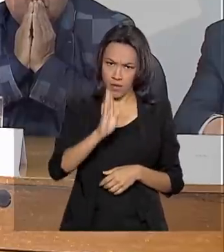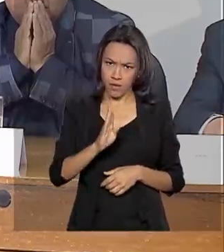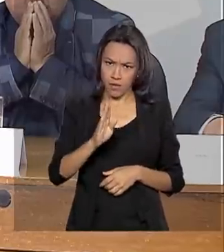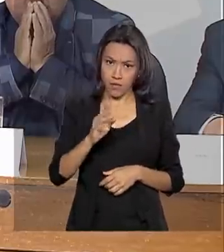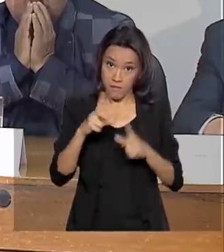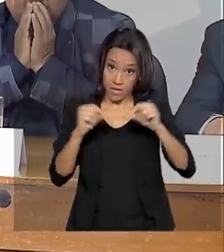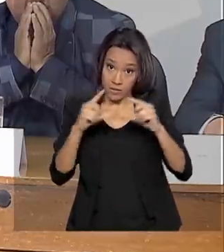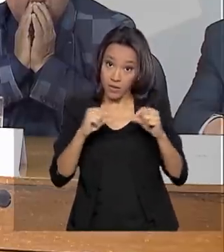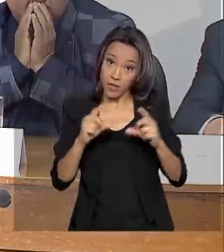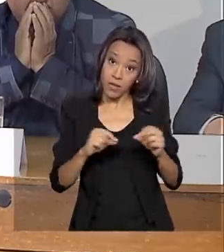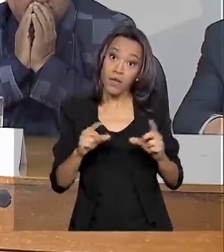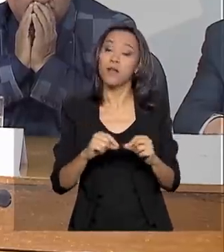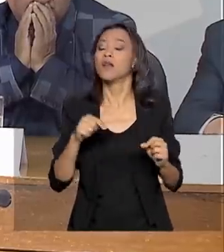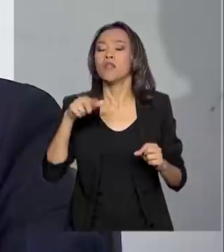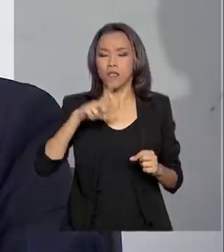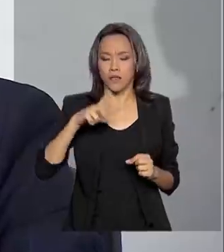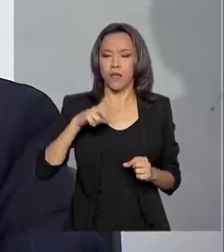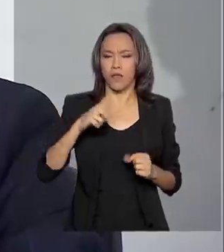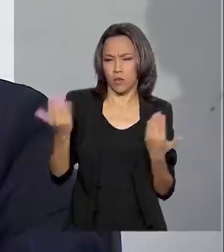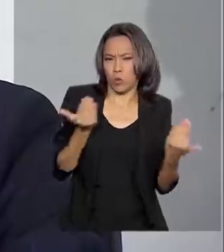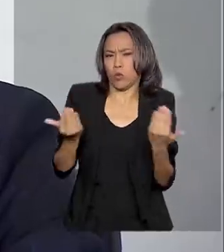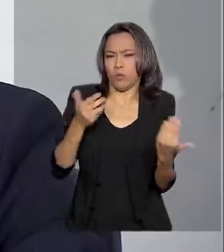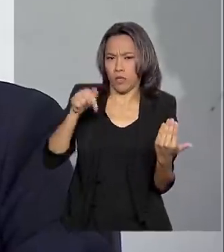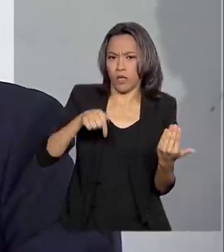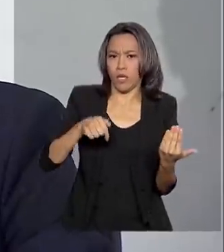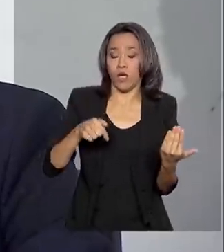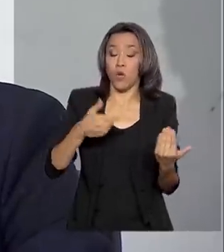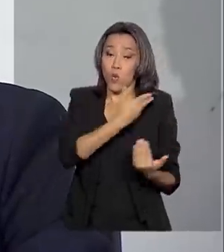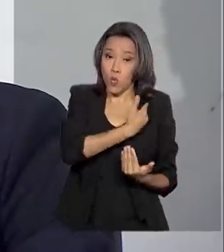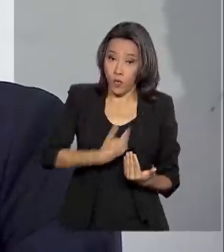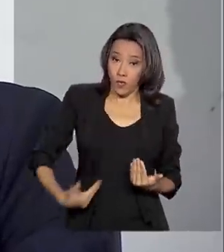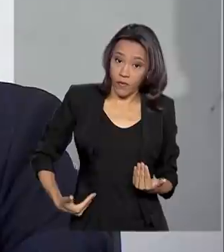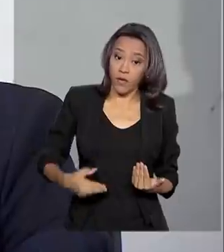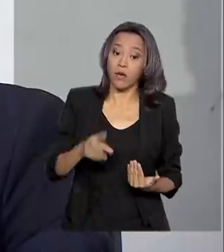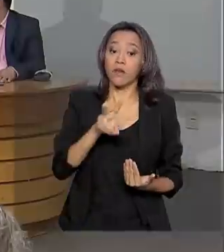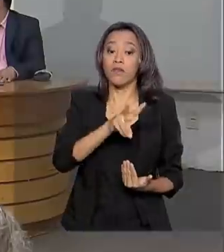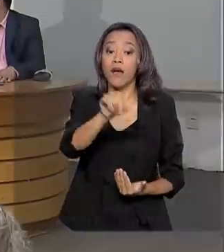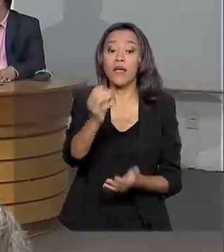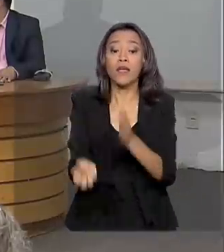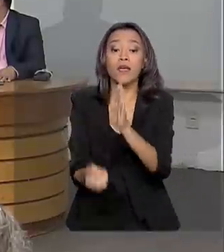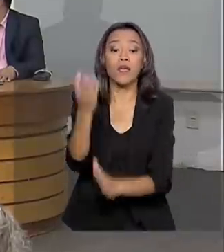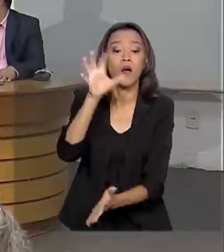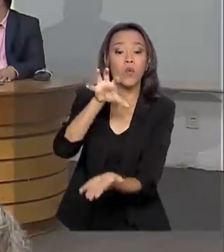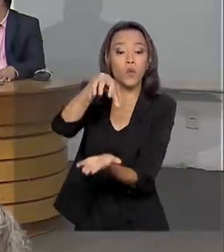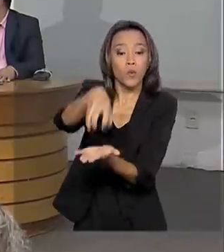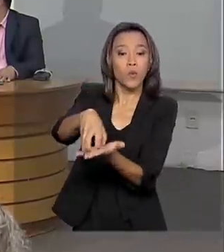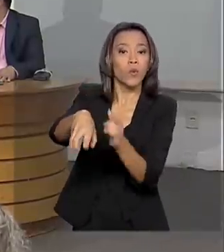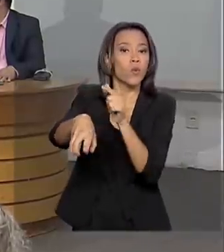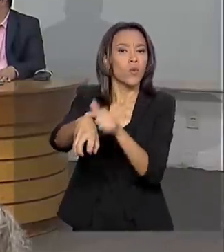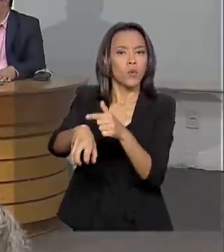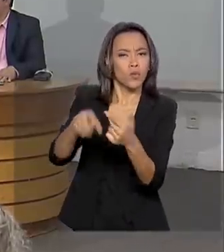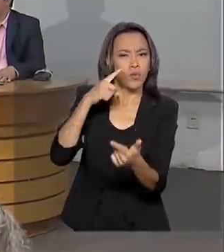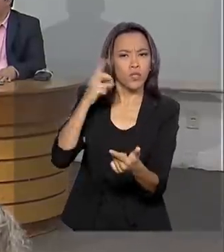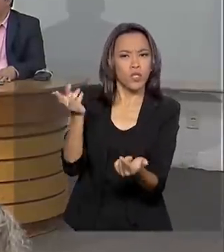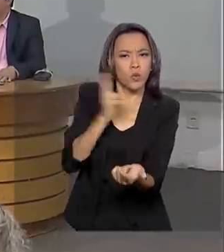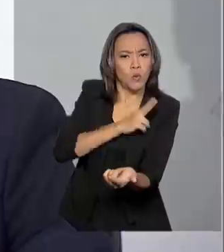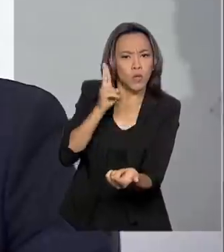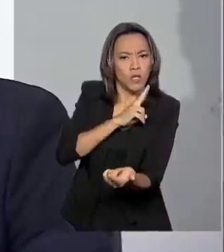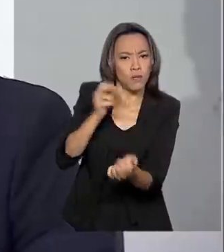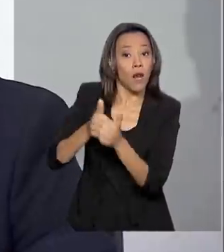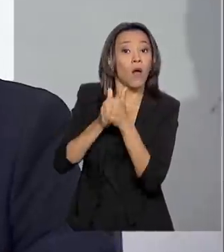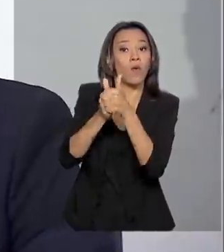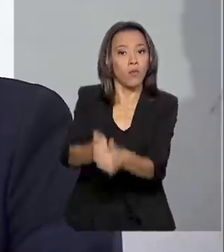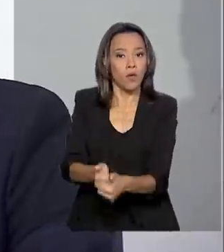suspeitos do Covid-19, o governo local anunciou a criação de um centro de operações de emergência para acompanhar a situação.